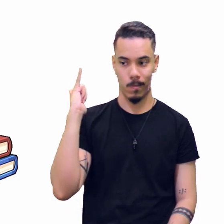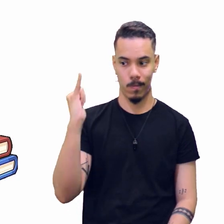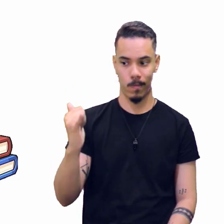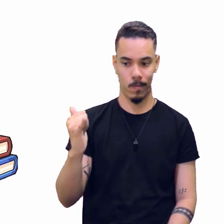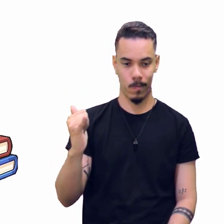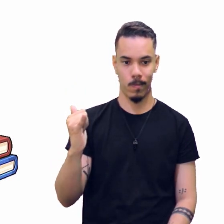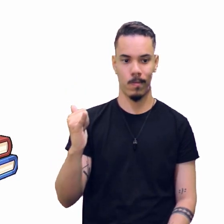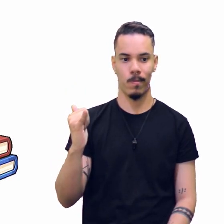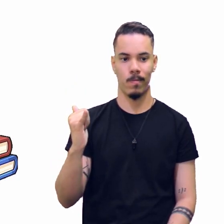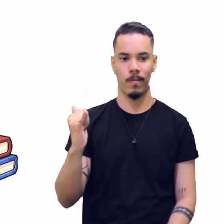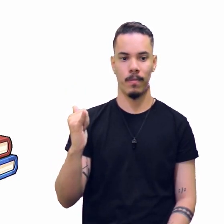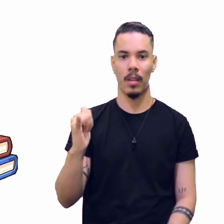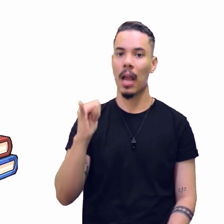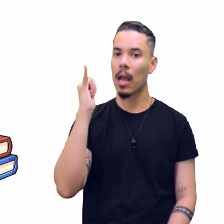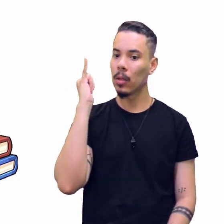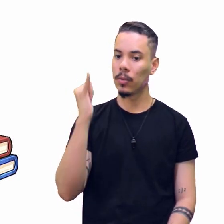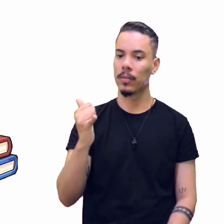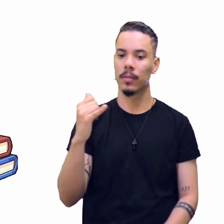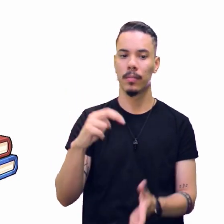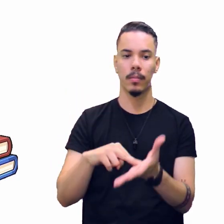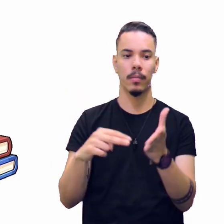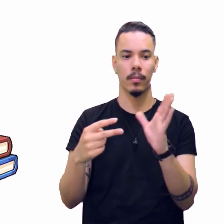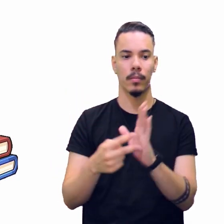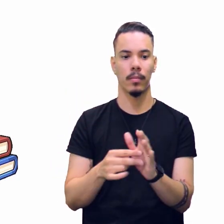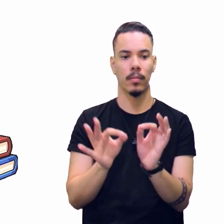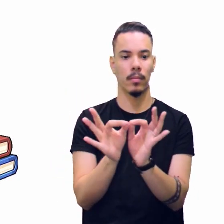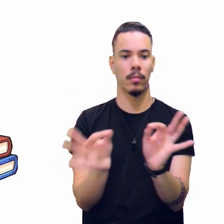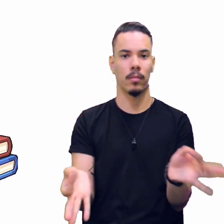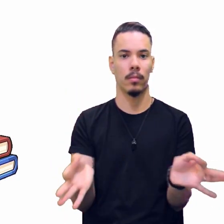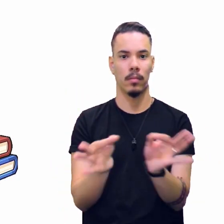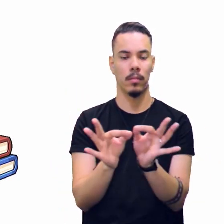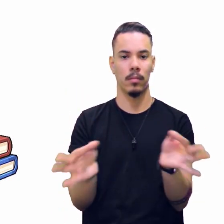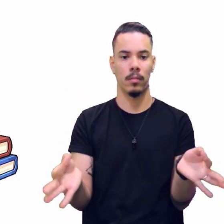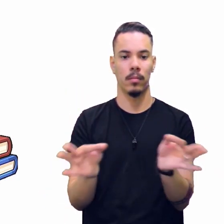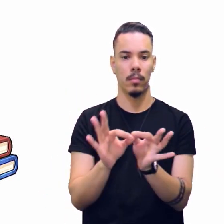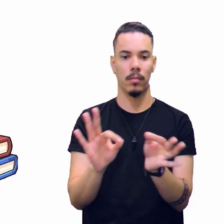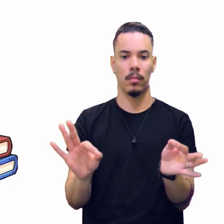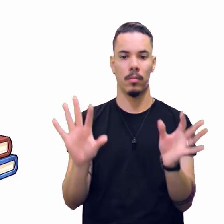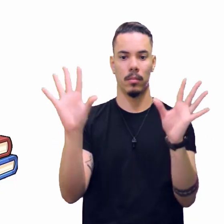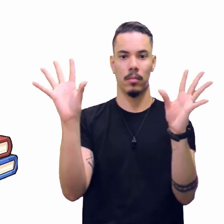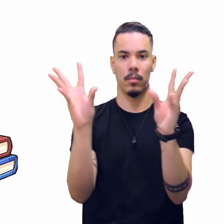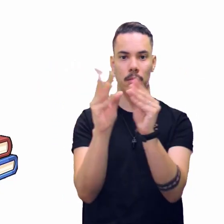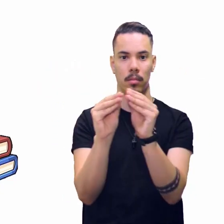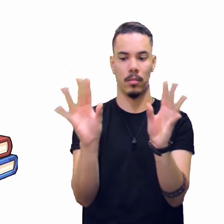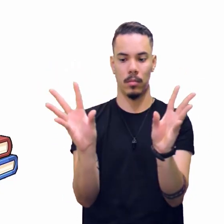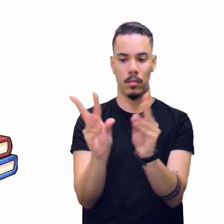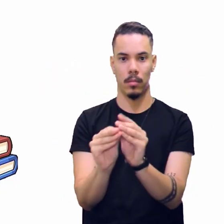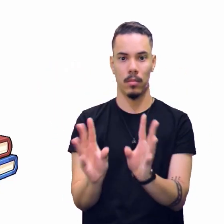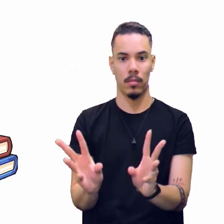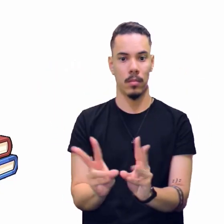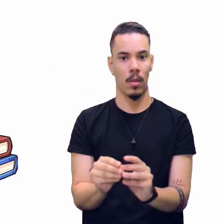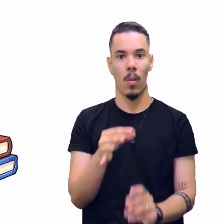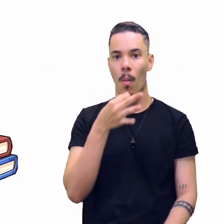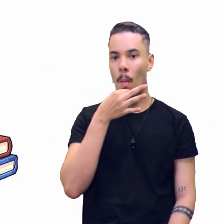é o simples registro dos fatos sem opinião.